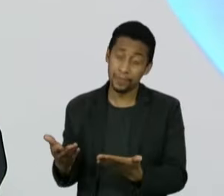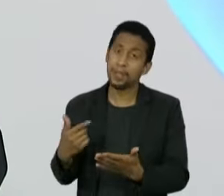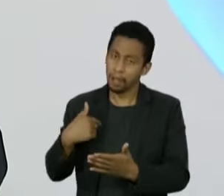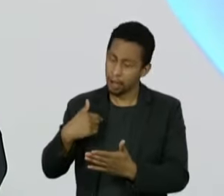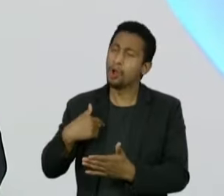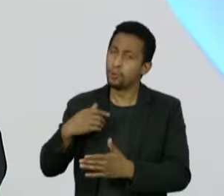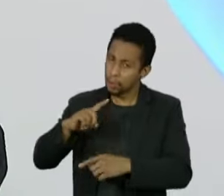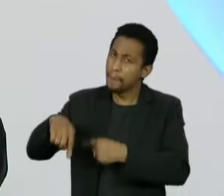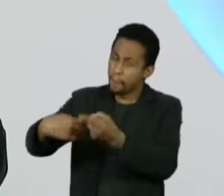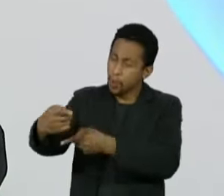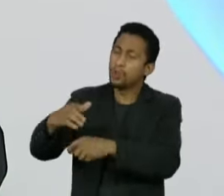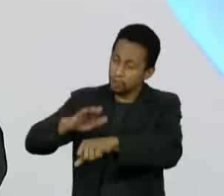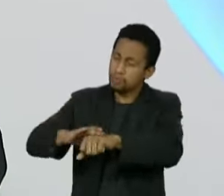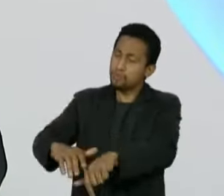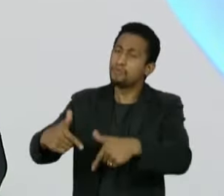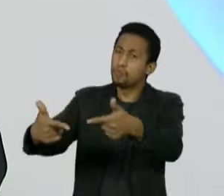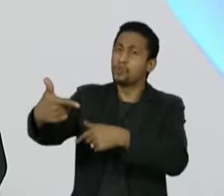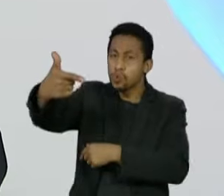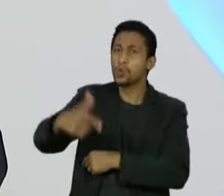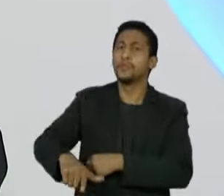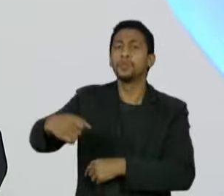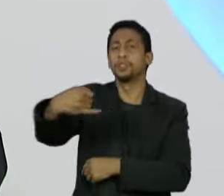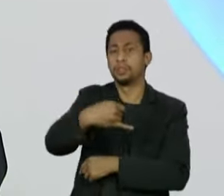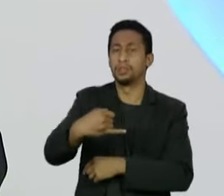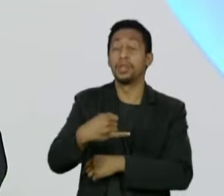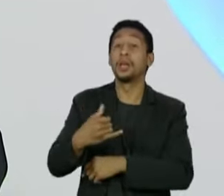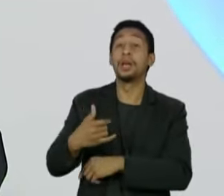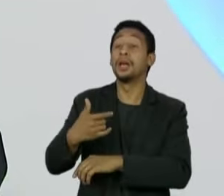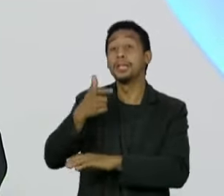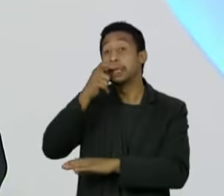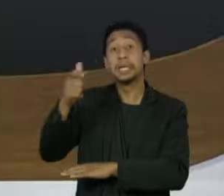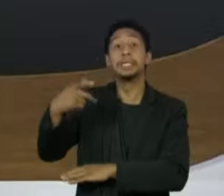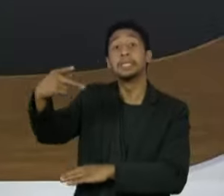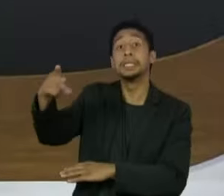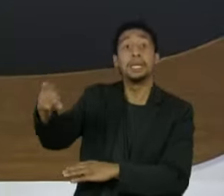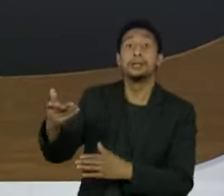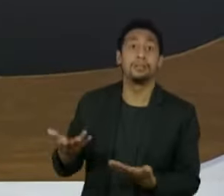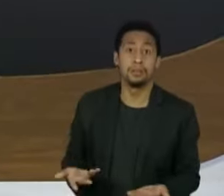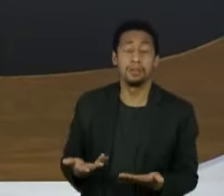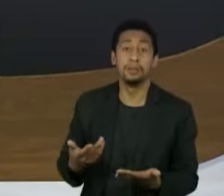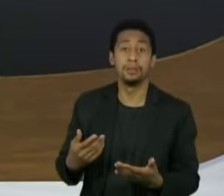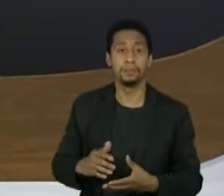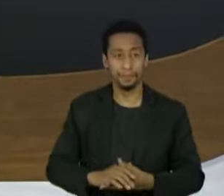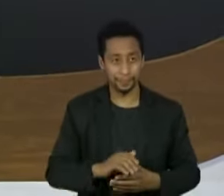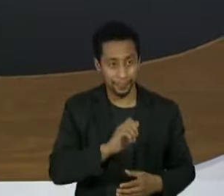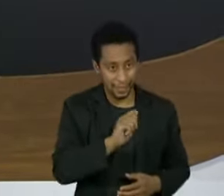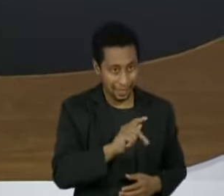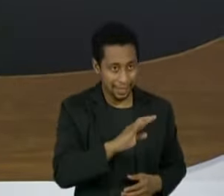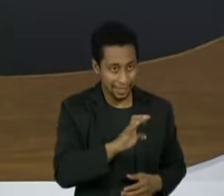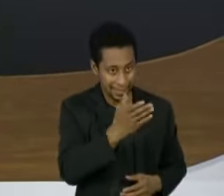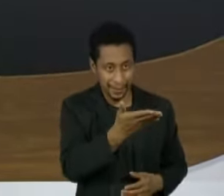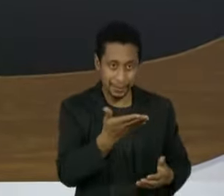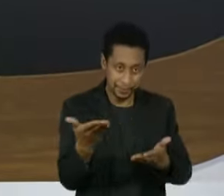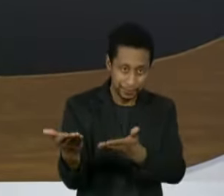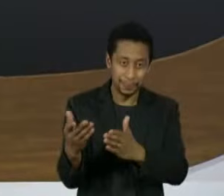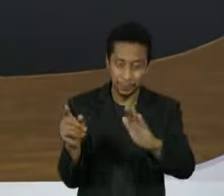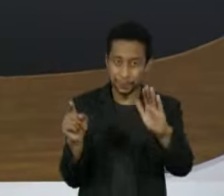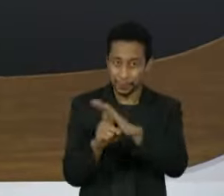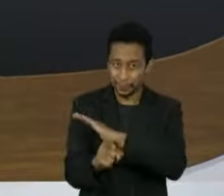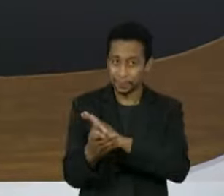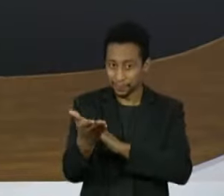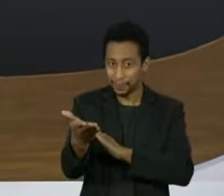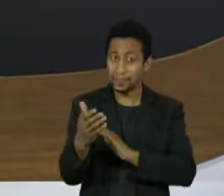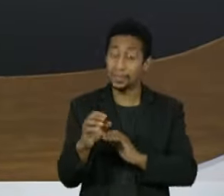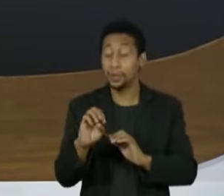E o oportunamente é o oportunamente do interesse dele, não do interesse público. Como agora no André Mendonça, mas a gente trata disso depois. César, por favor,